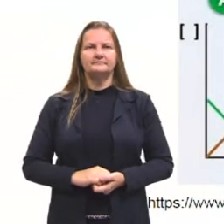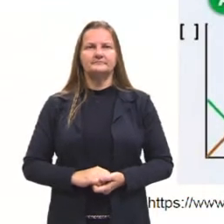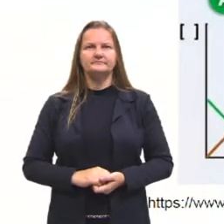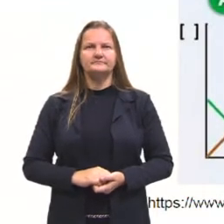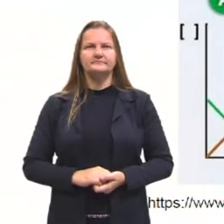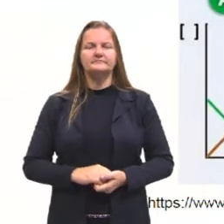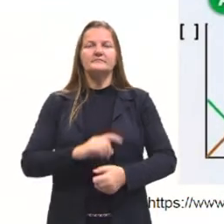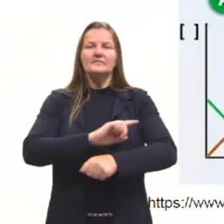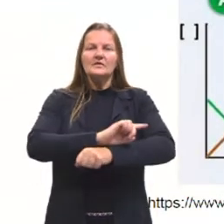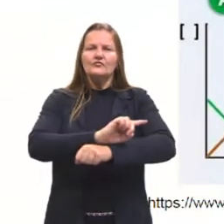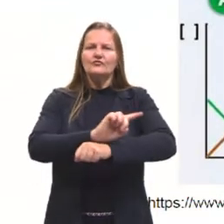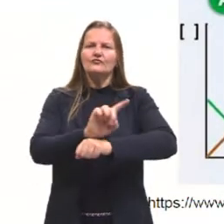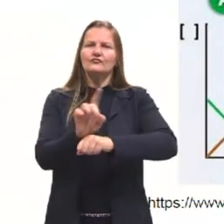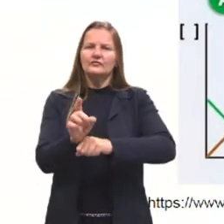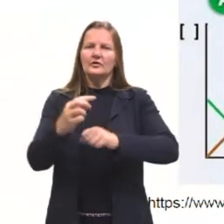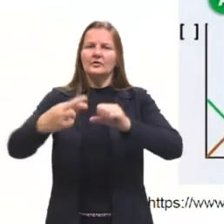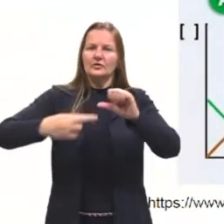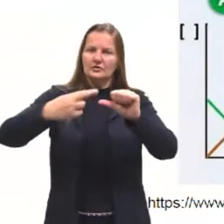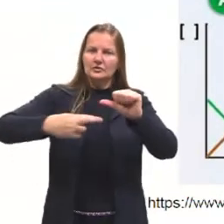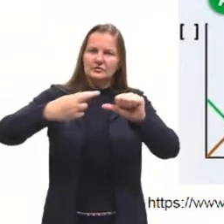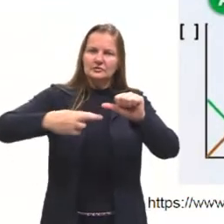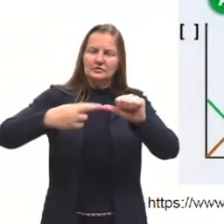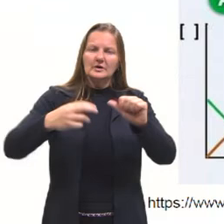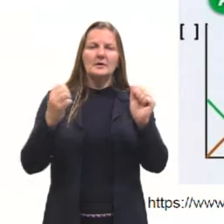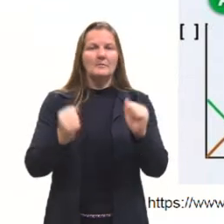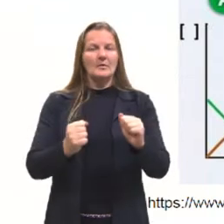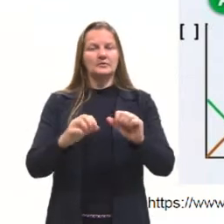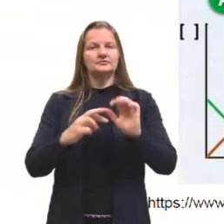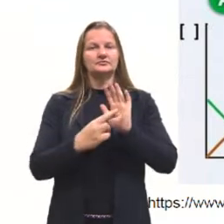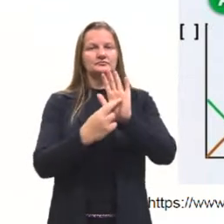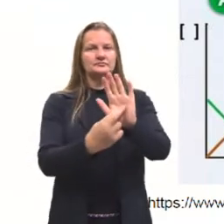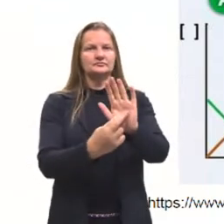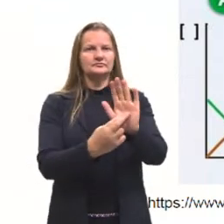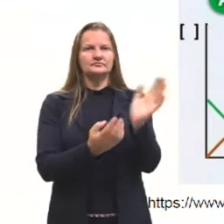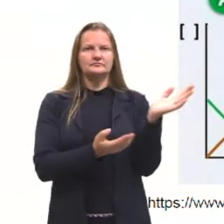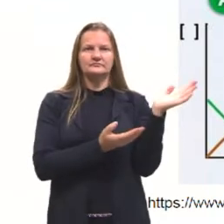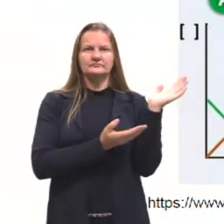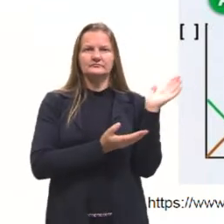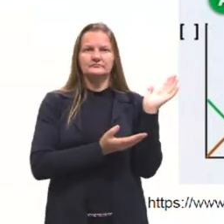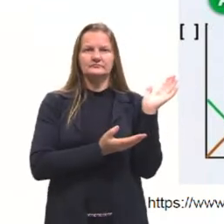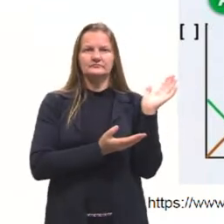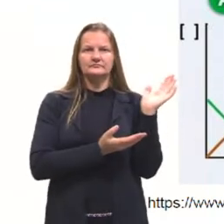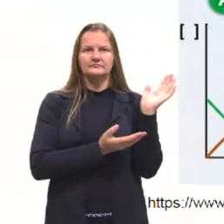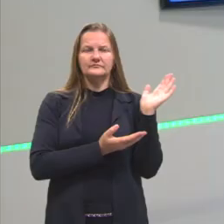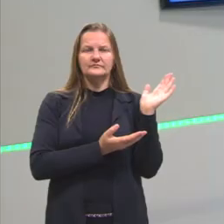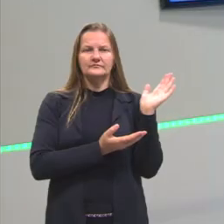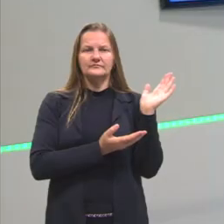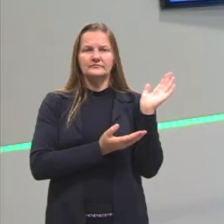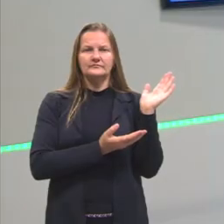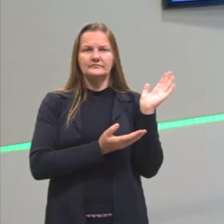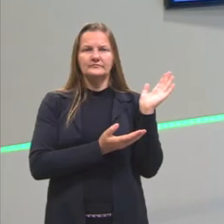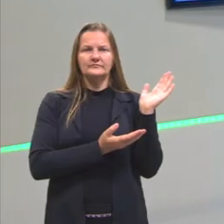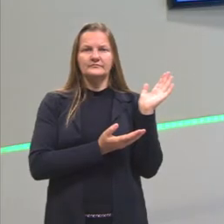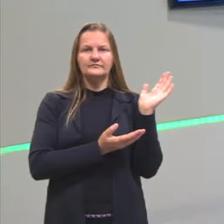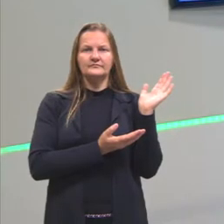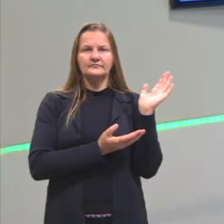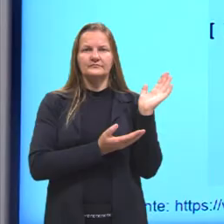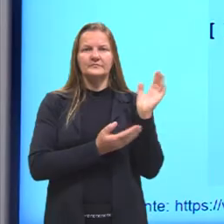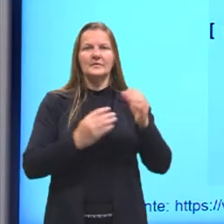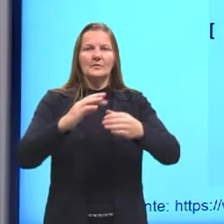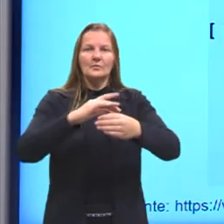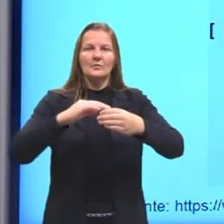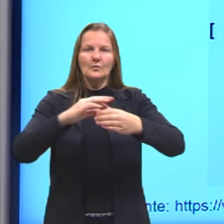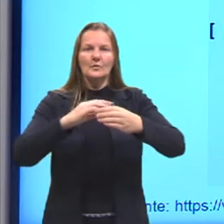Essa velocidade das reações, ela pode ser representada tanto pelo consumo de um reagente, porque aí falando de reação